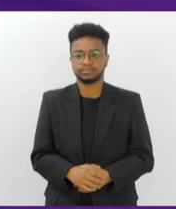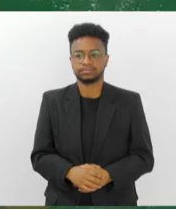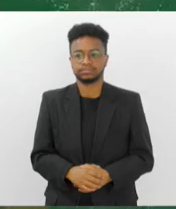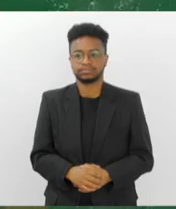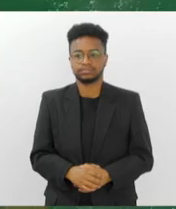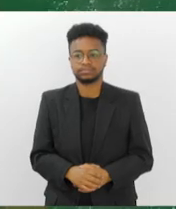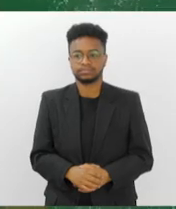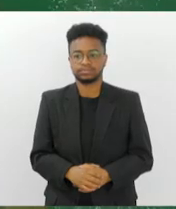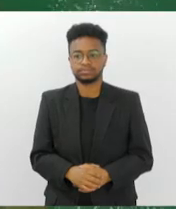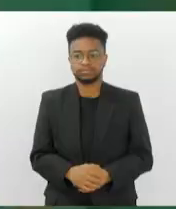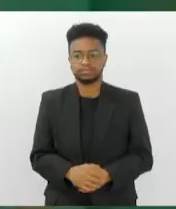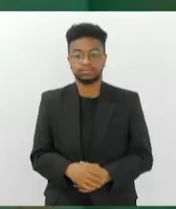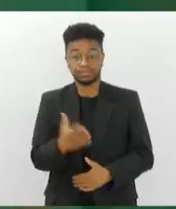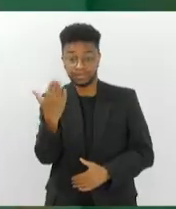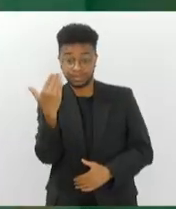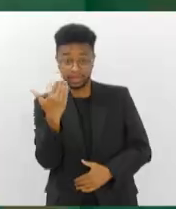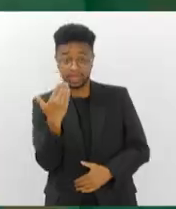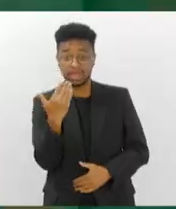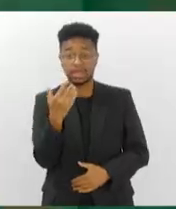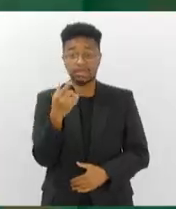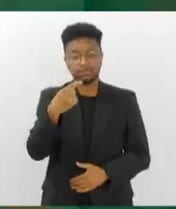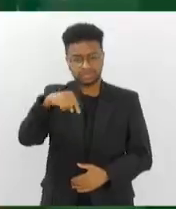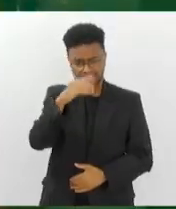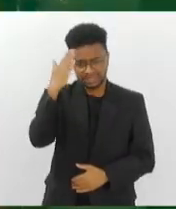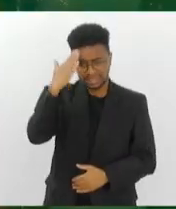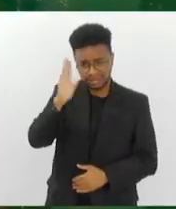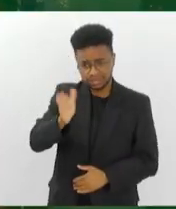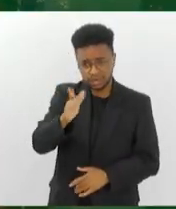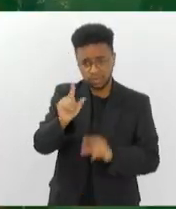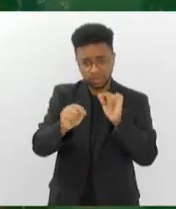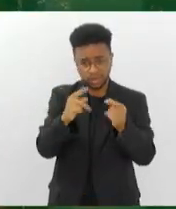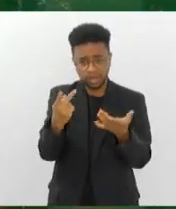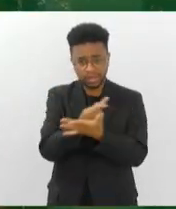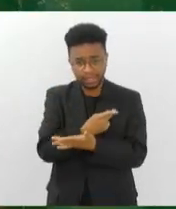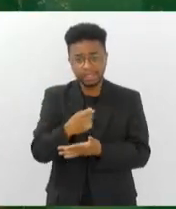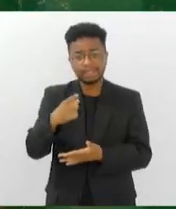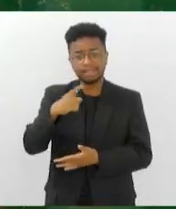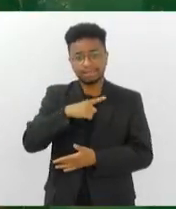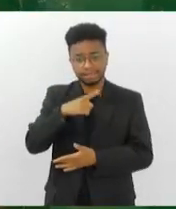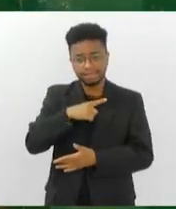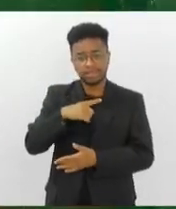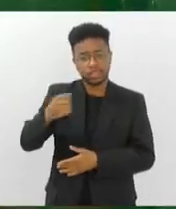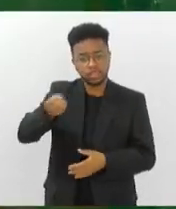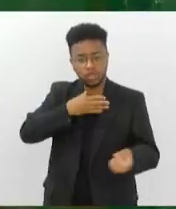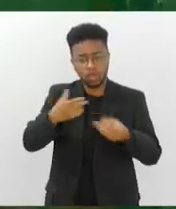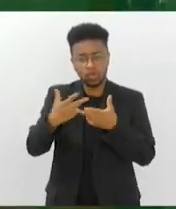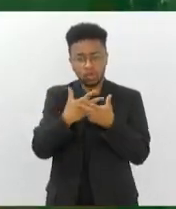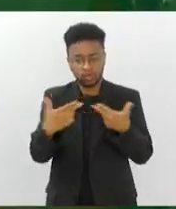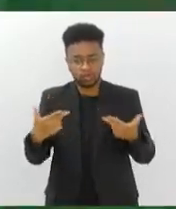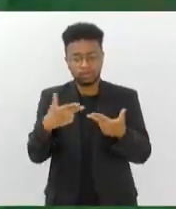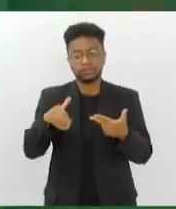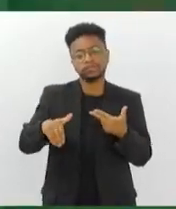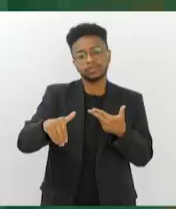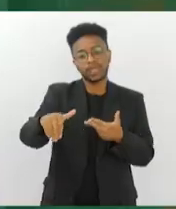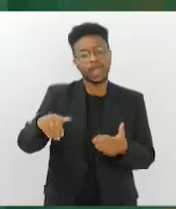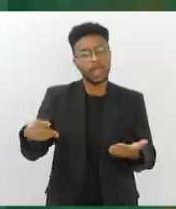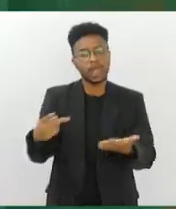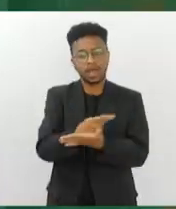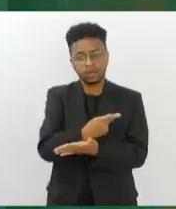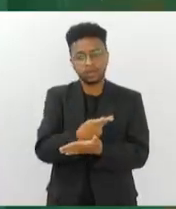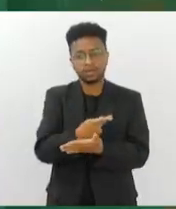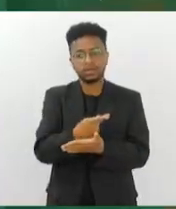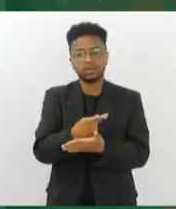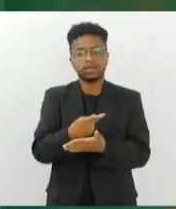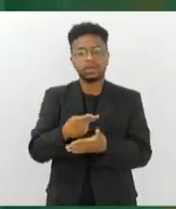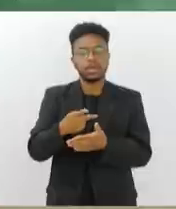Ei, chama mais perto. Enquanto está vendo, temos uma novidade. Vai acontecer. O Festival